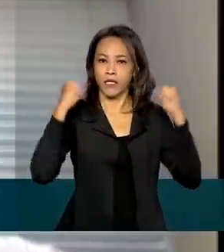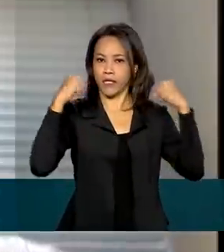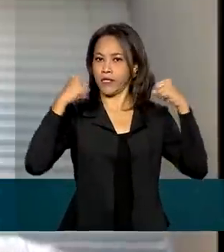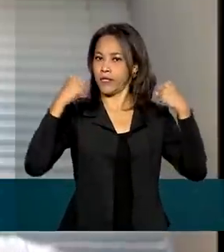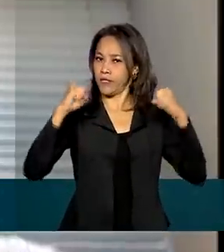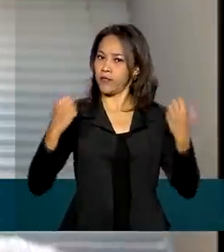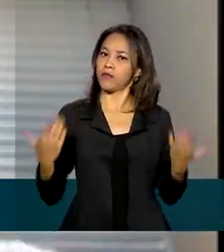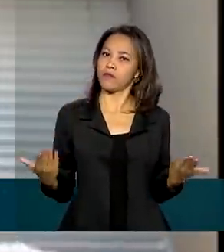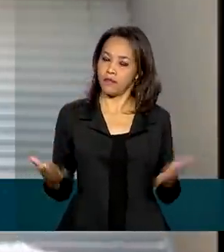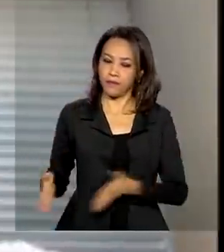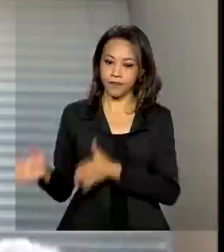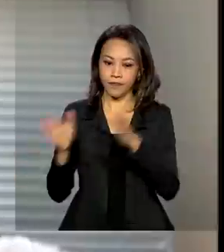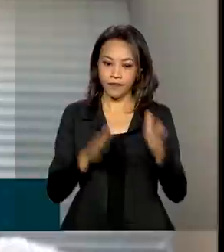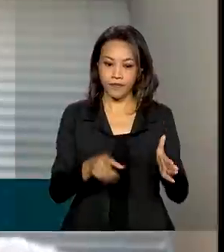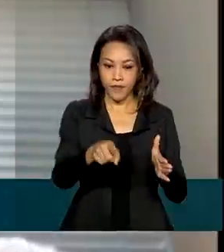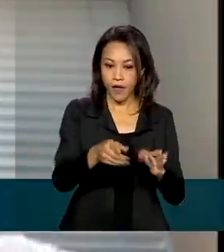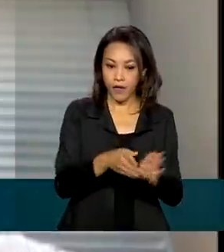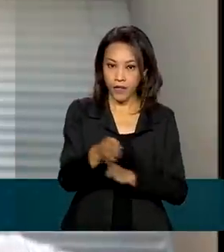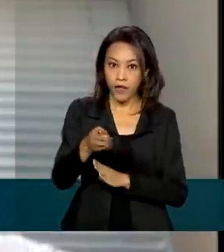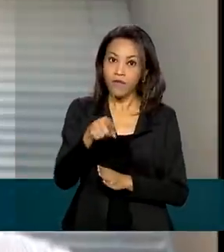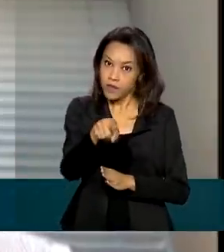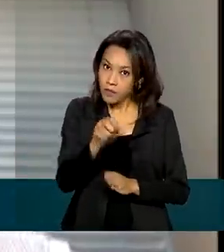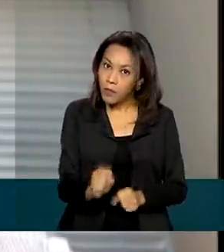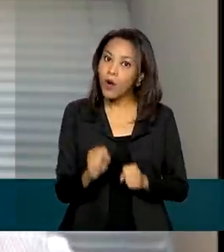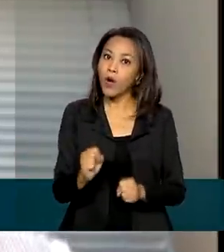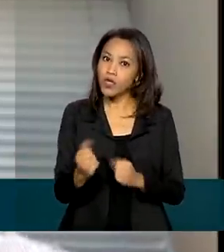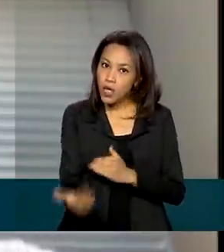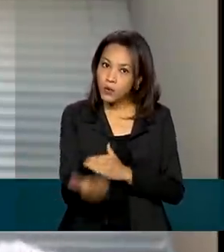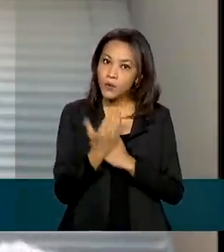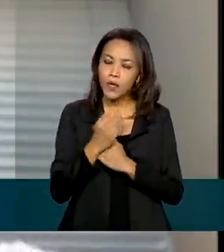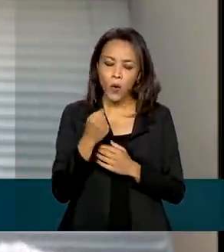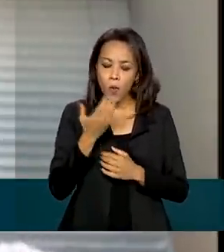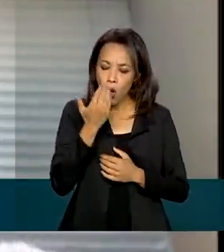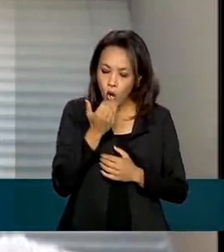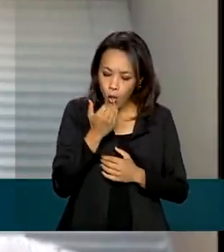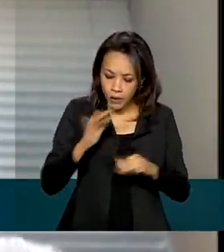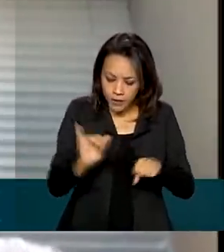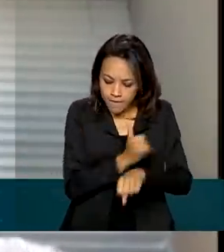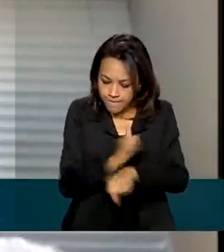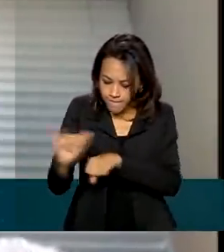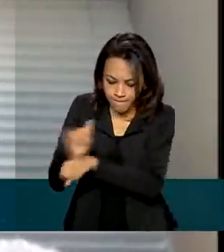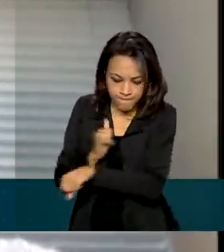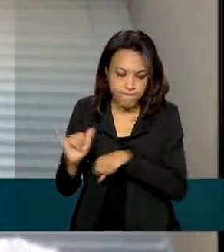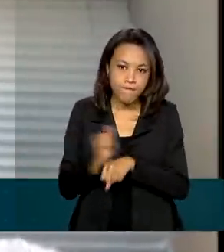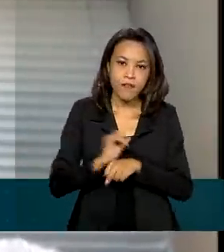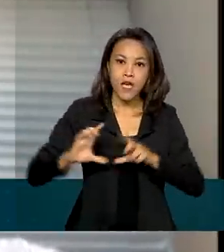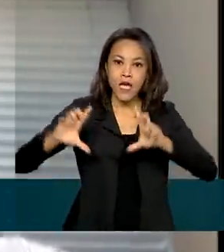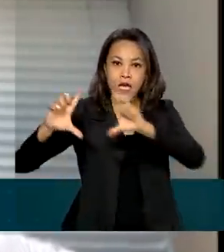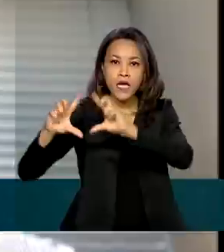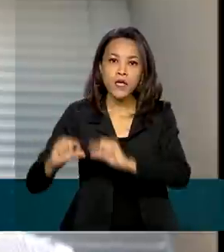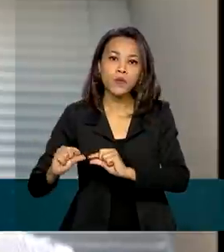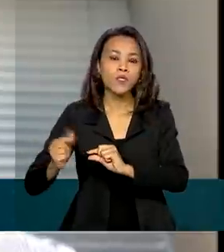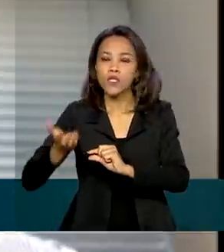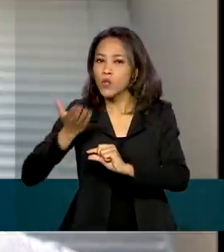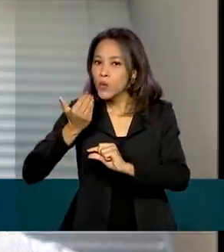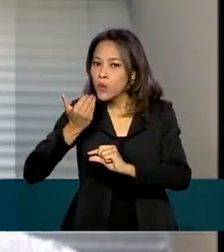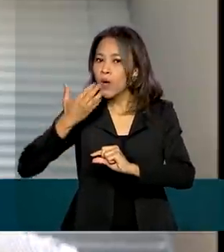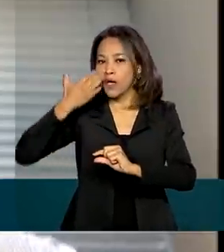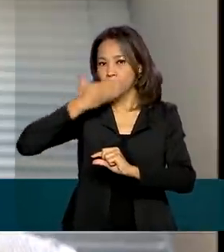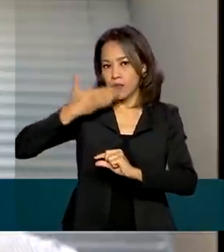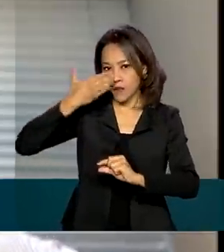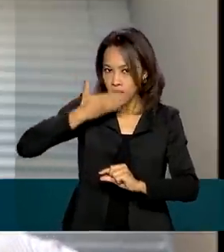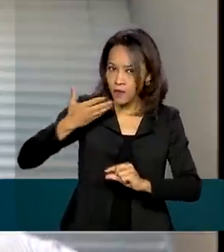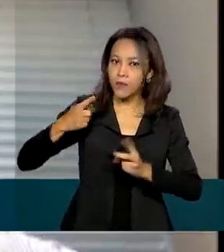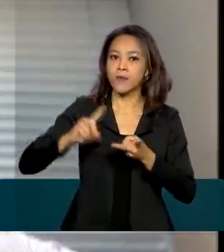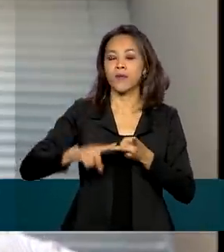Você pode também se ajudar tendo uma dieta equilibrada, balanceada, reduzindo o consumo de açúcar